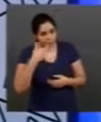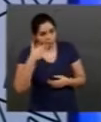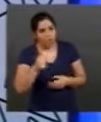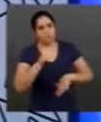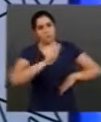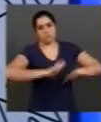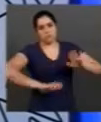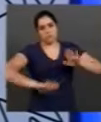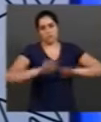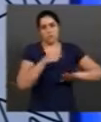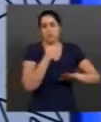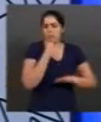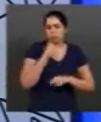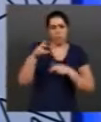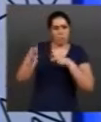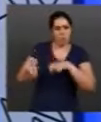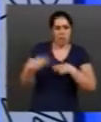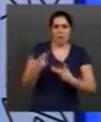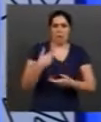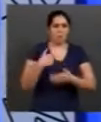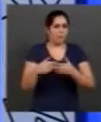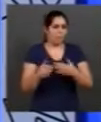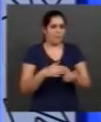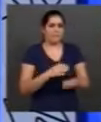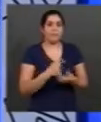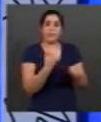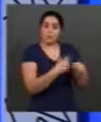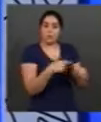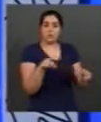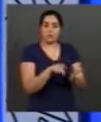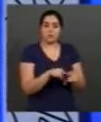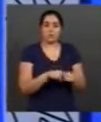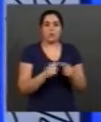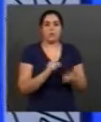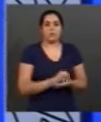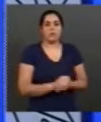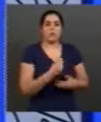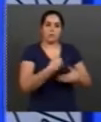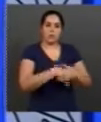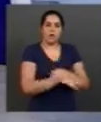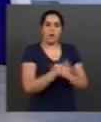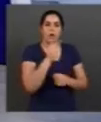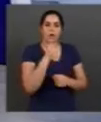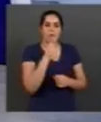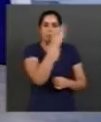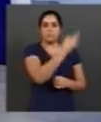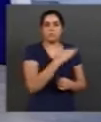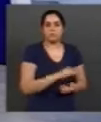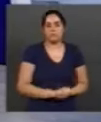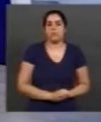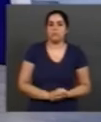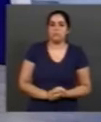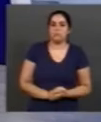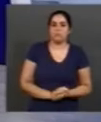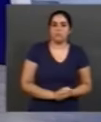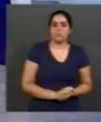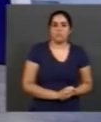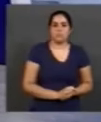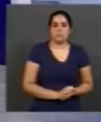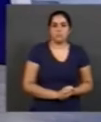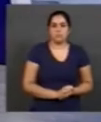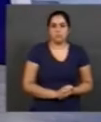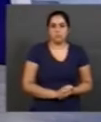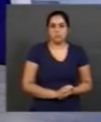na zona rural, na zona urbana, e guardar um pouco essa água aí para o futuro. É se esses poços artesianos,